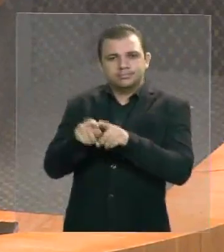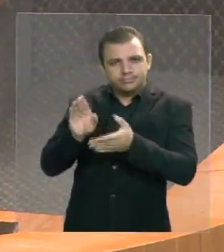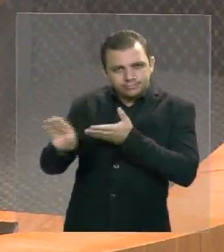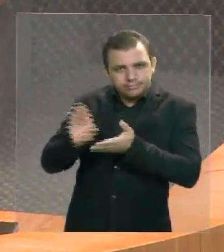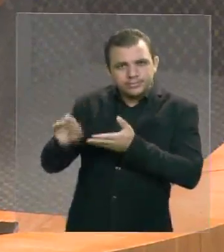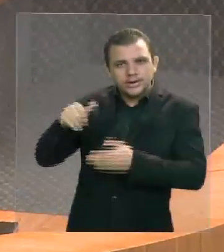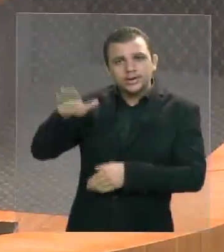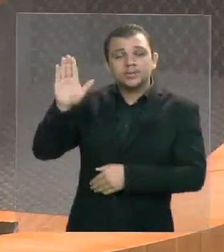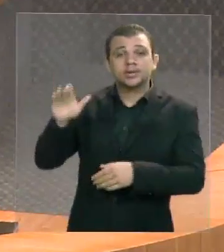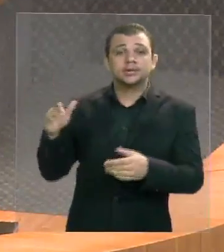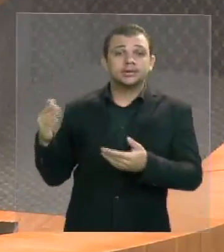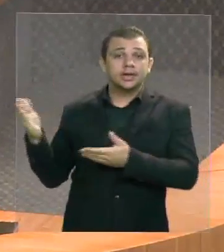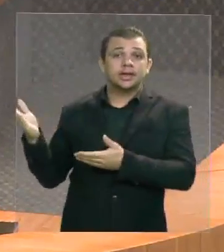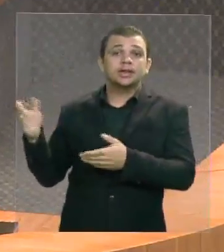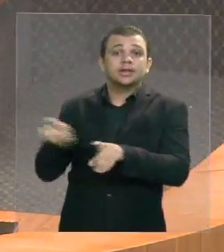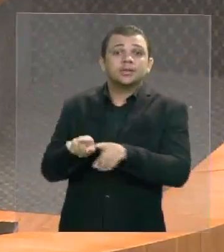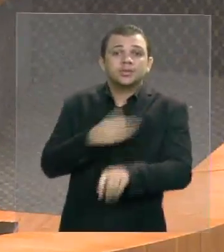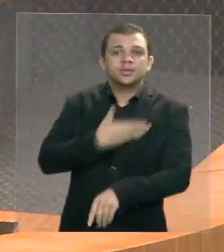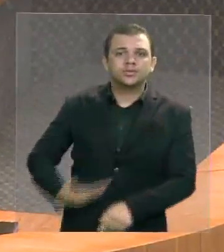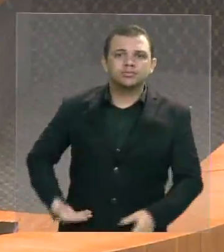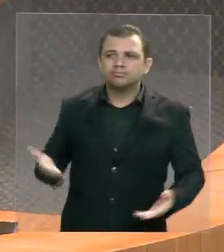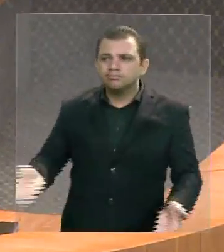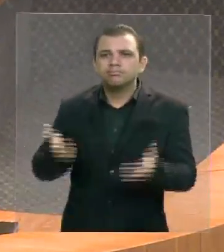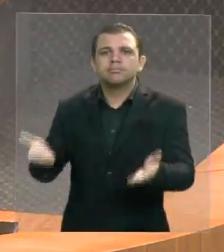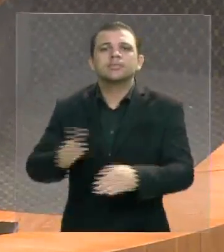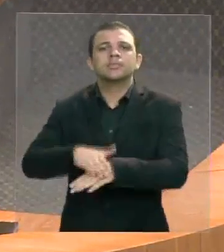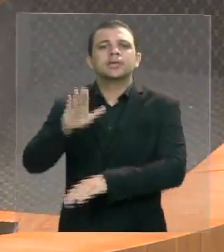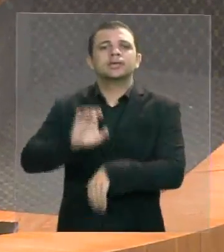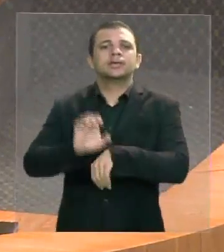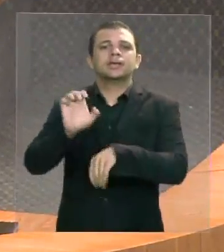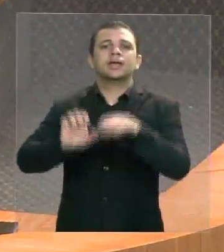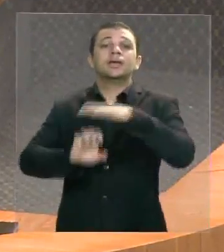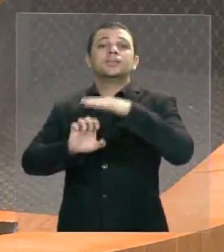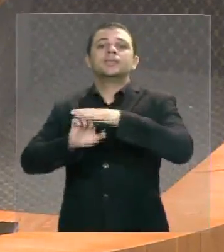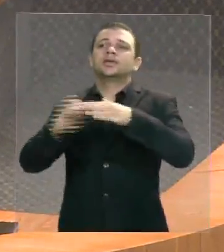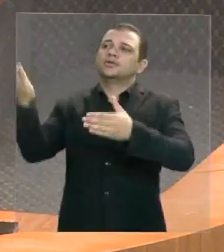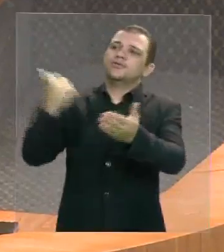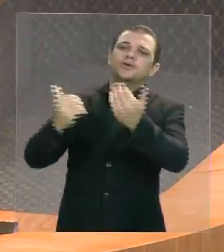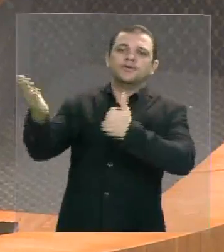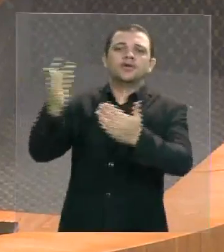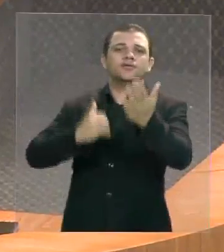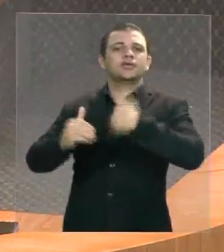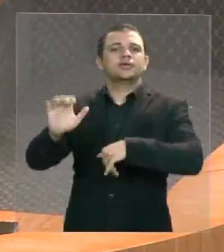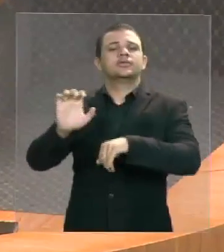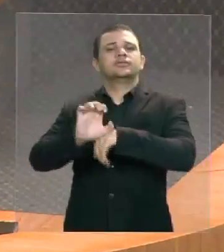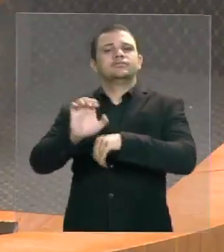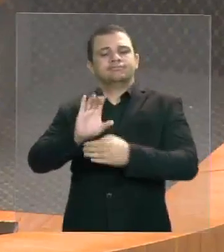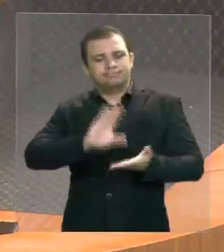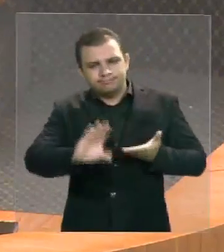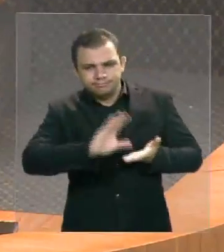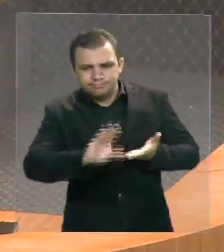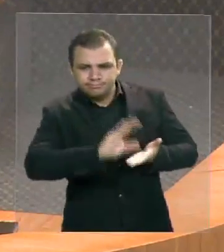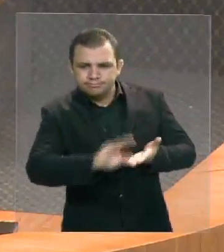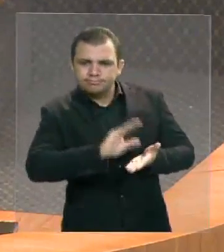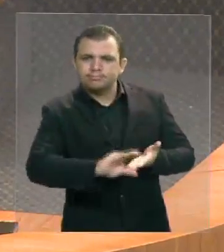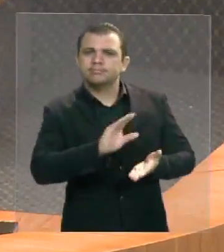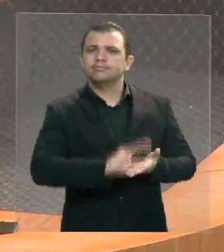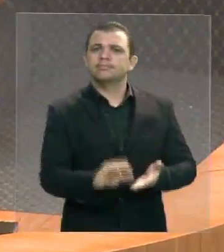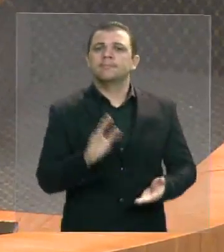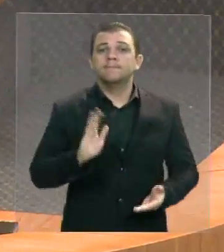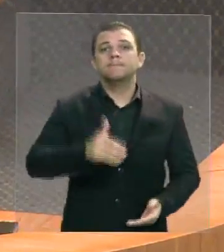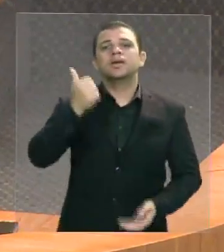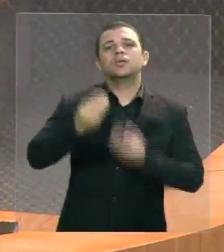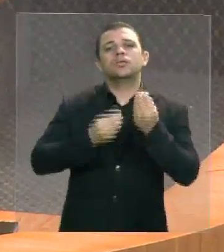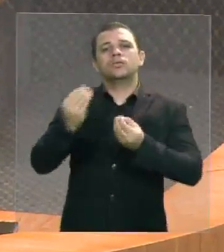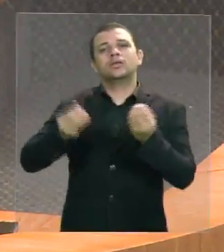investir aqui no Estado melhorando a arrecadação do porto então é um conjunto de ações que visam que garantem esse equilíbrio financeiro